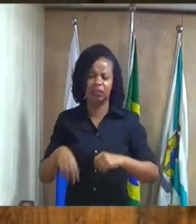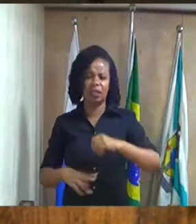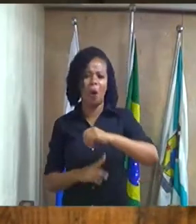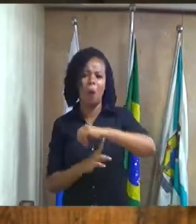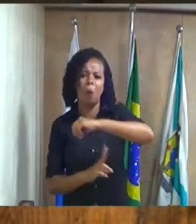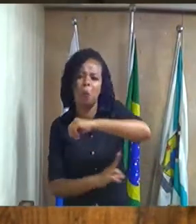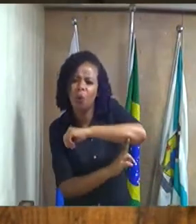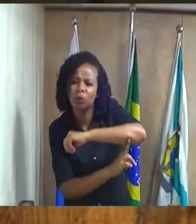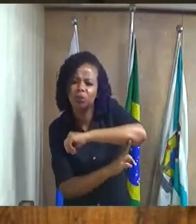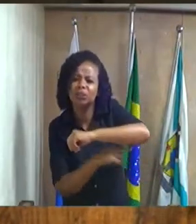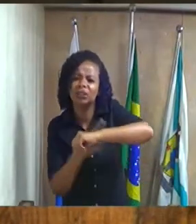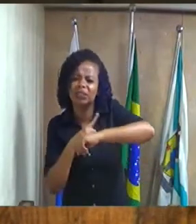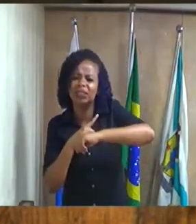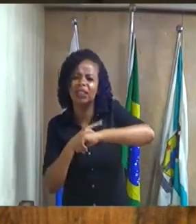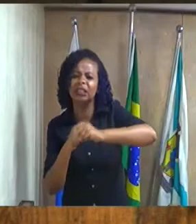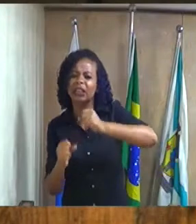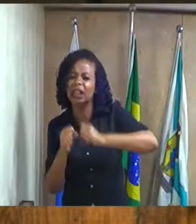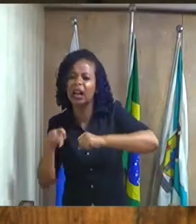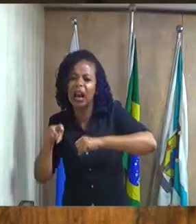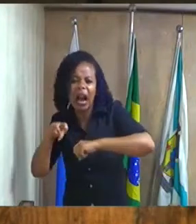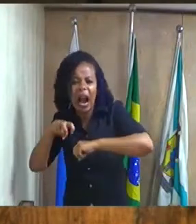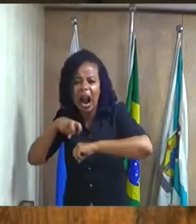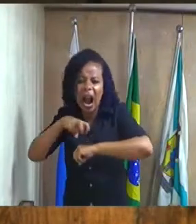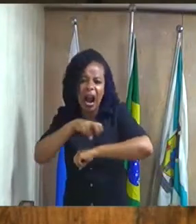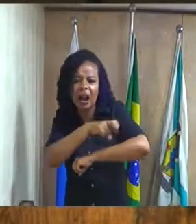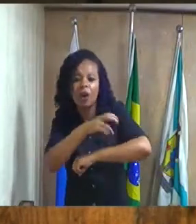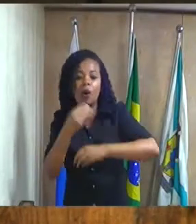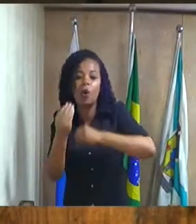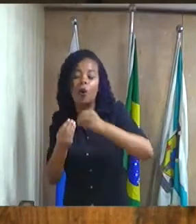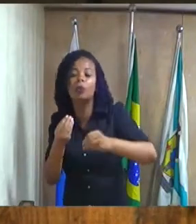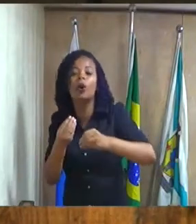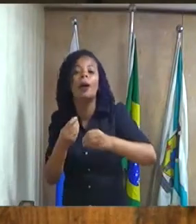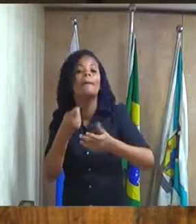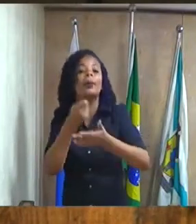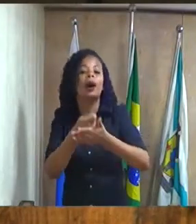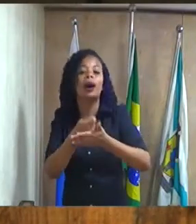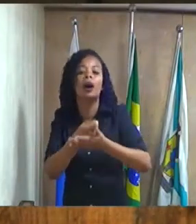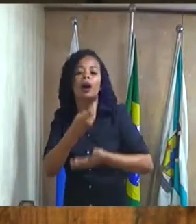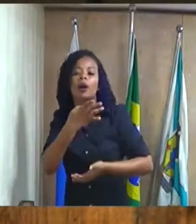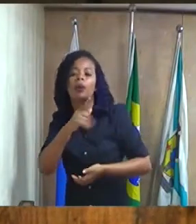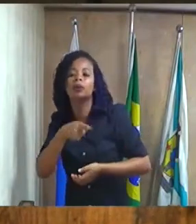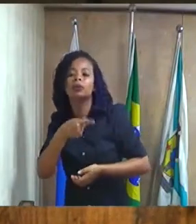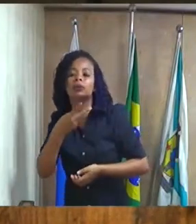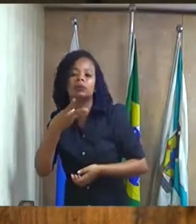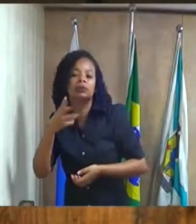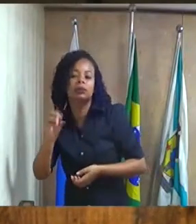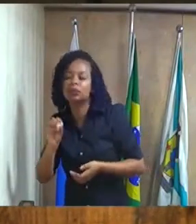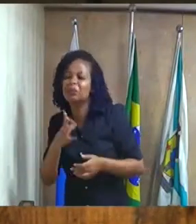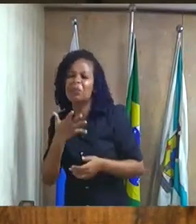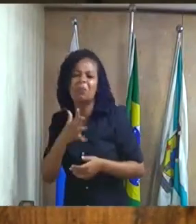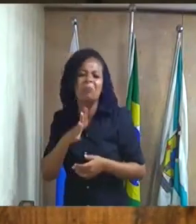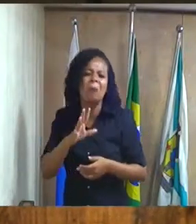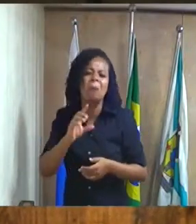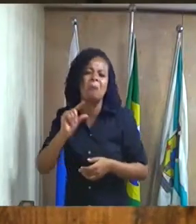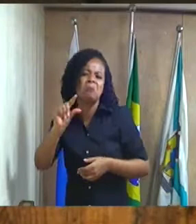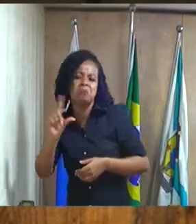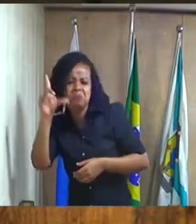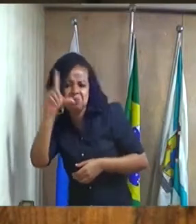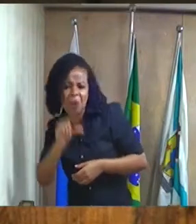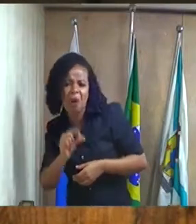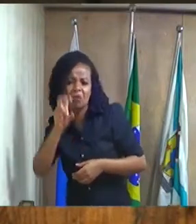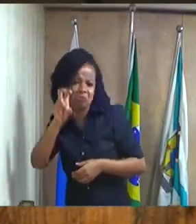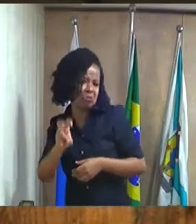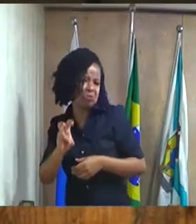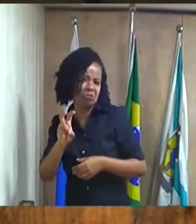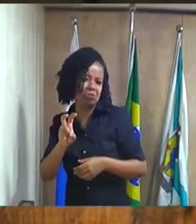engano é 4 e pouco que for 5 reais mas pelo amor de Deus pô isso é uma covardia com a população só